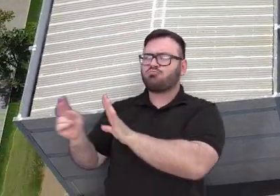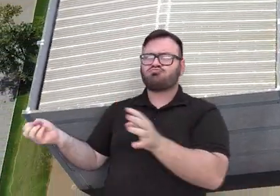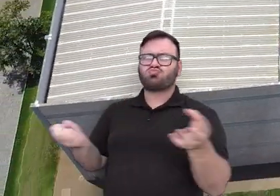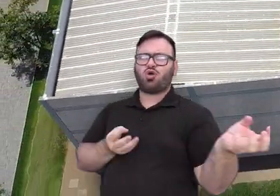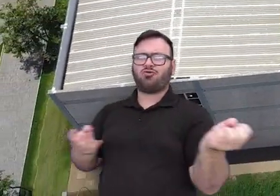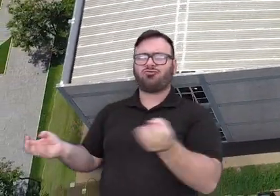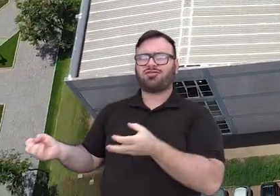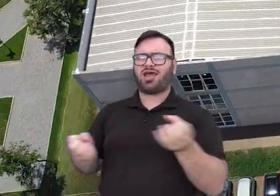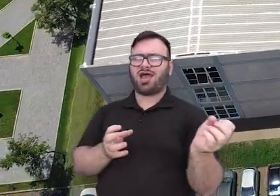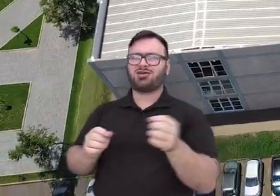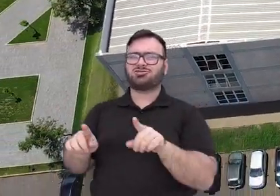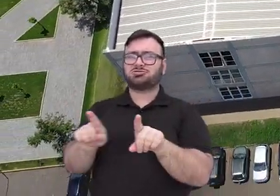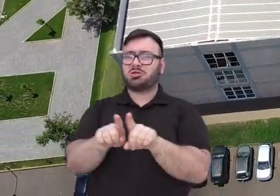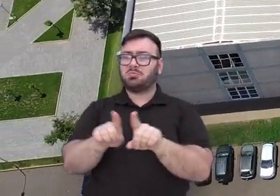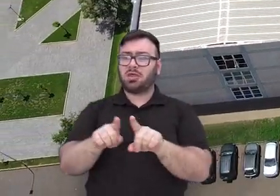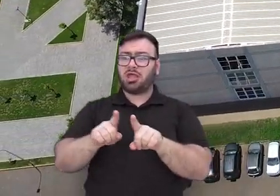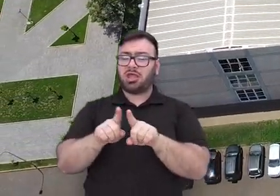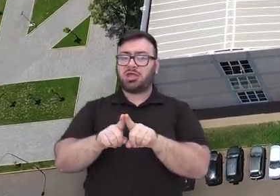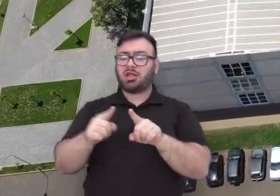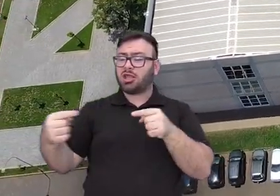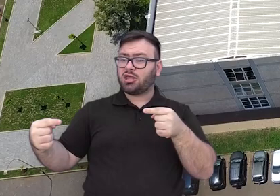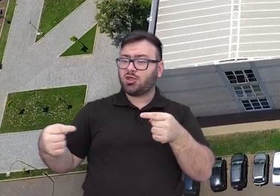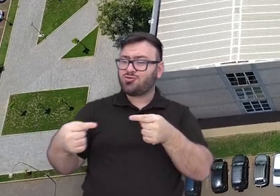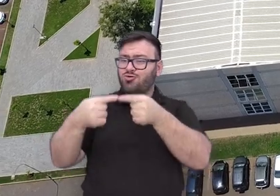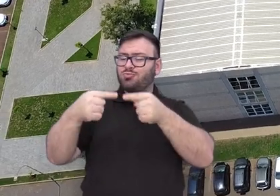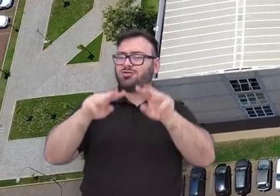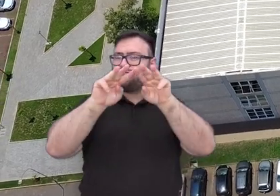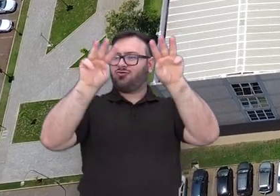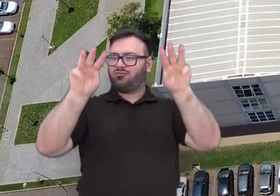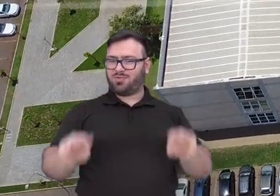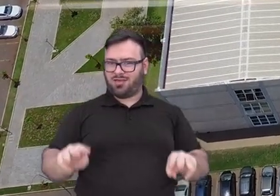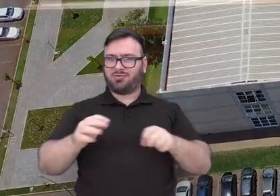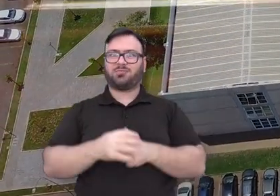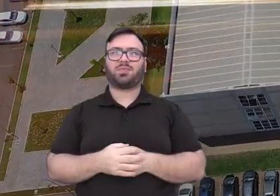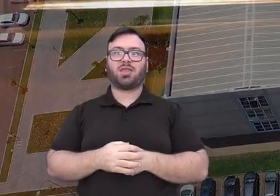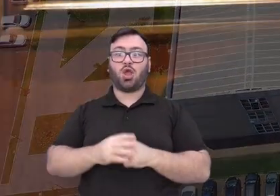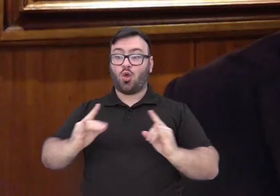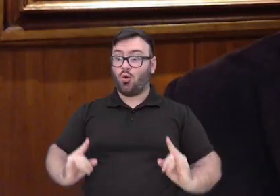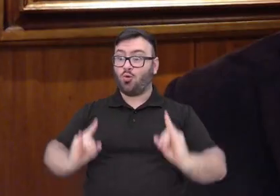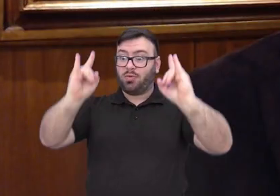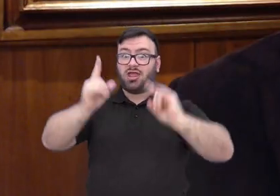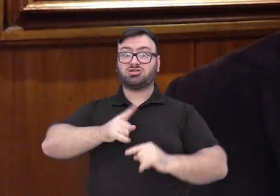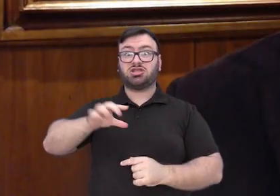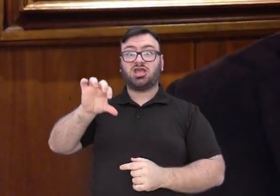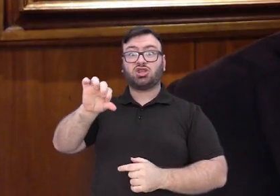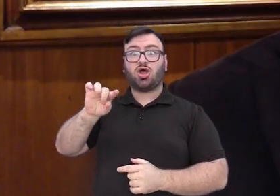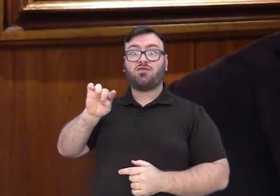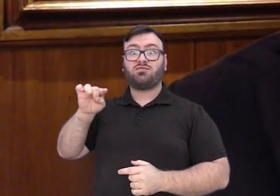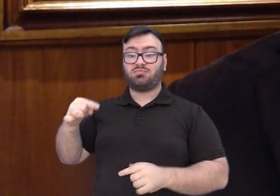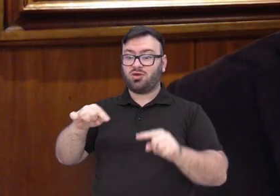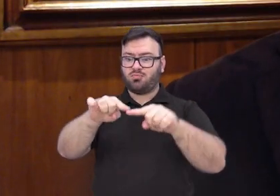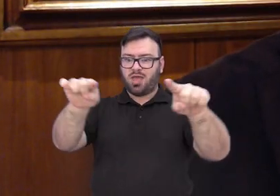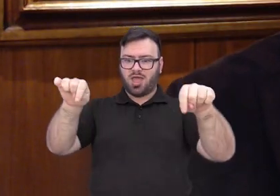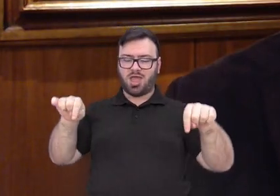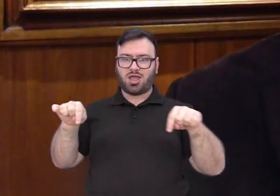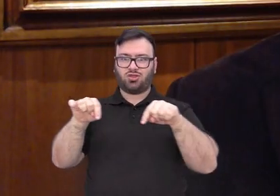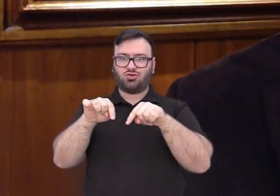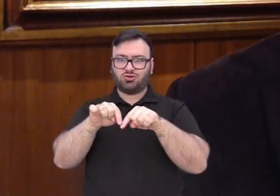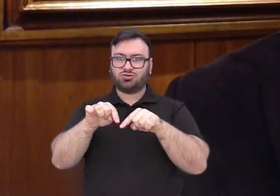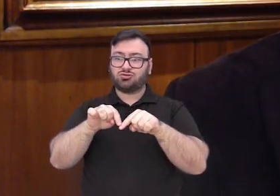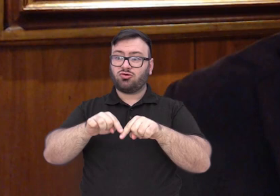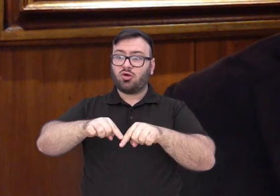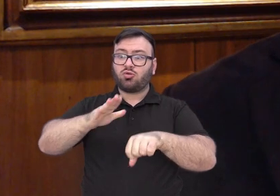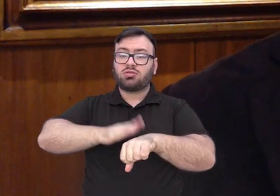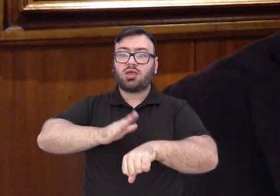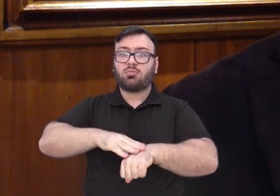dentro da própria Universidade Federal do Paraná. Este edifício, de mais de 9 mil metros quadrados, foi construído em tempo recorde